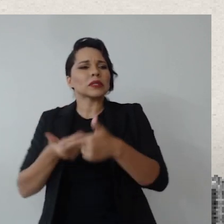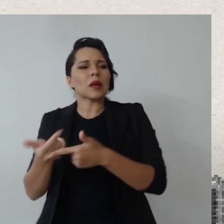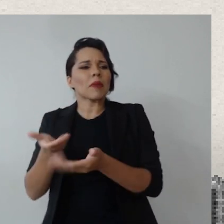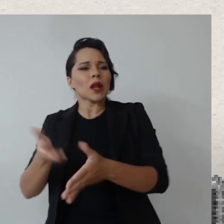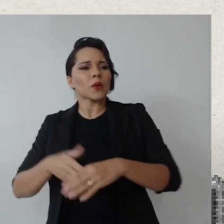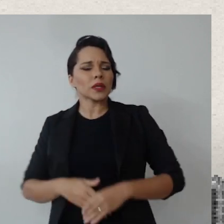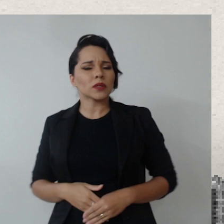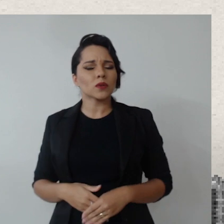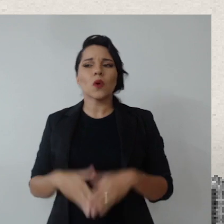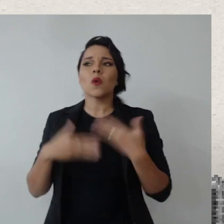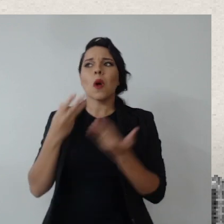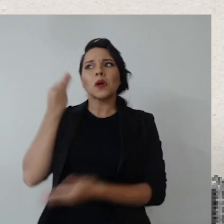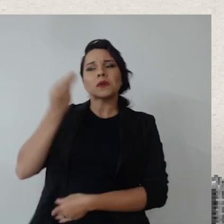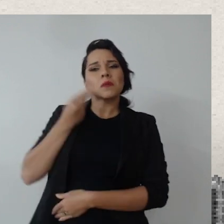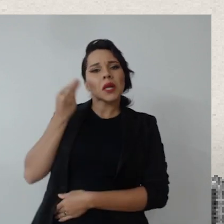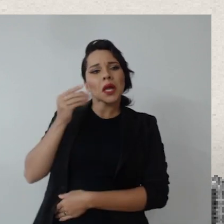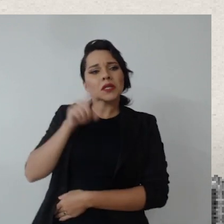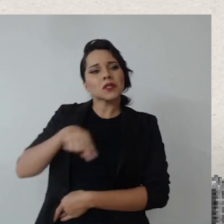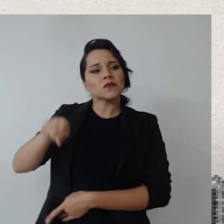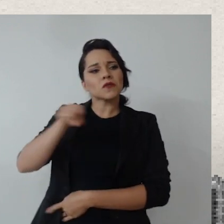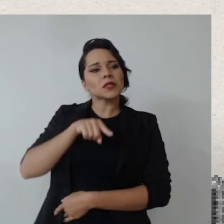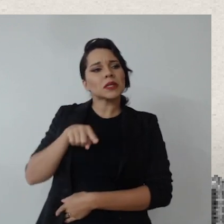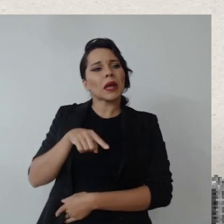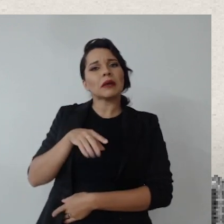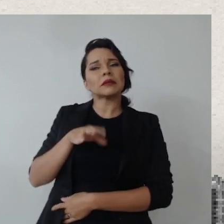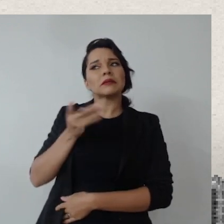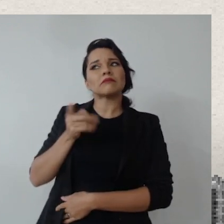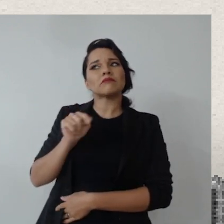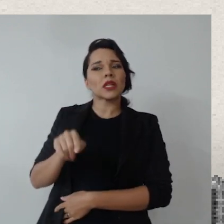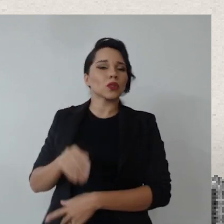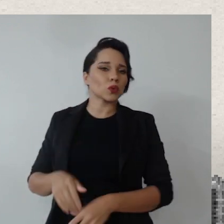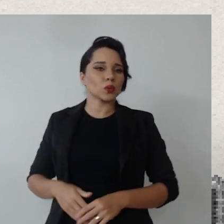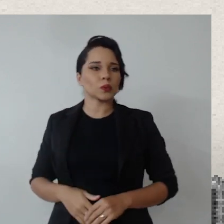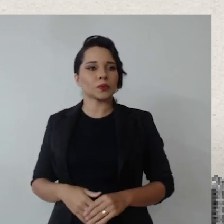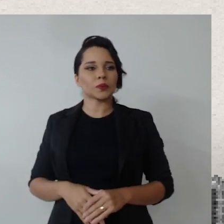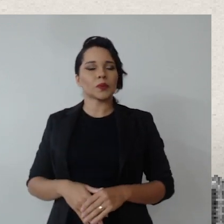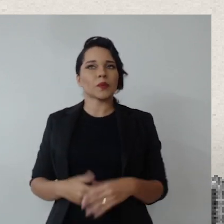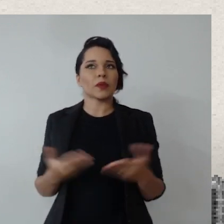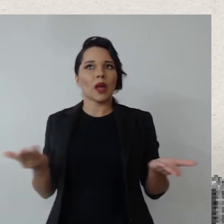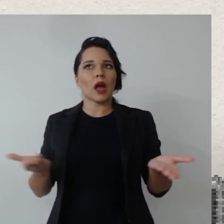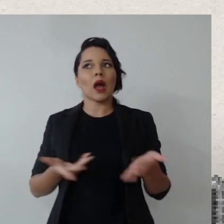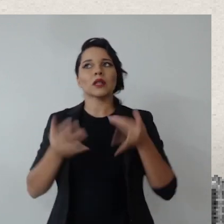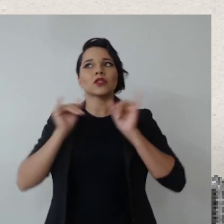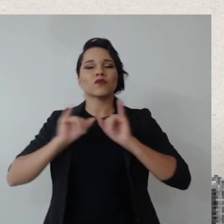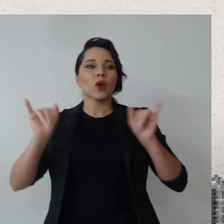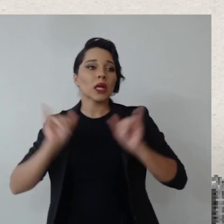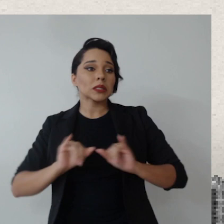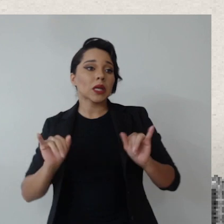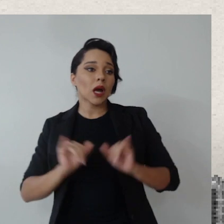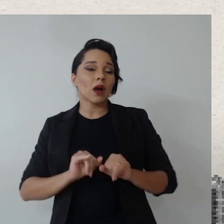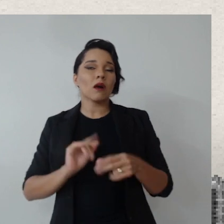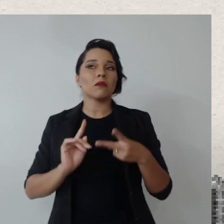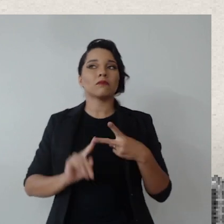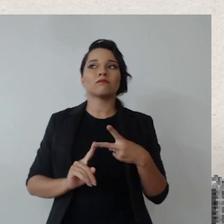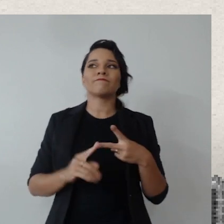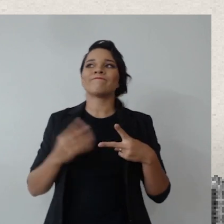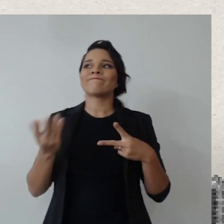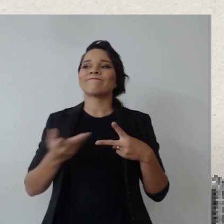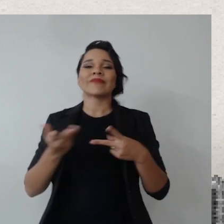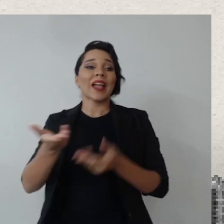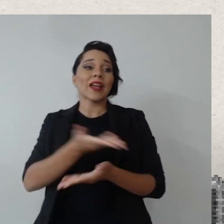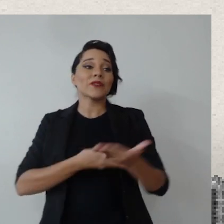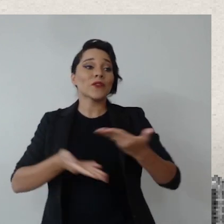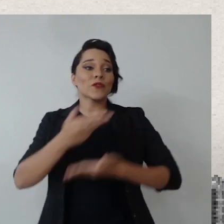trabalham isso, como é que, qual a experiência de vocês em relação a isso, a divulgação, a